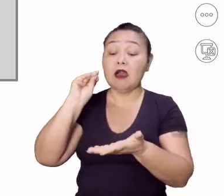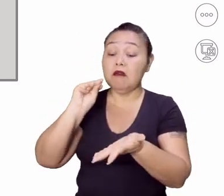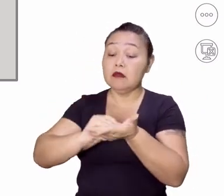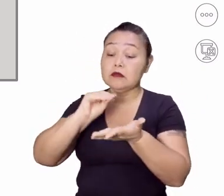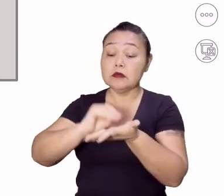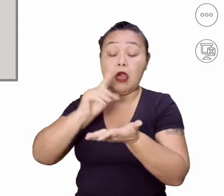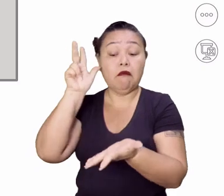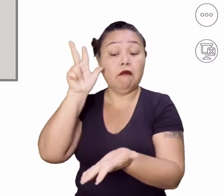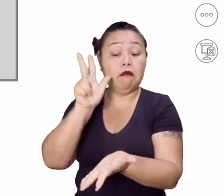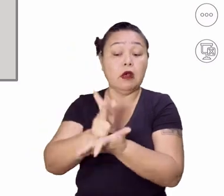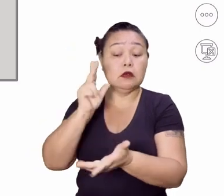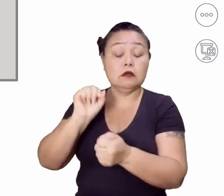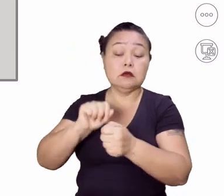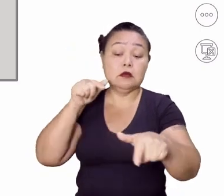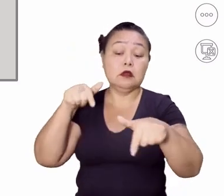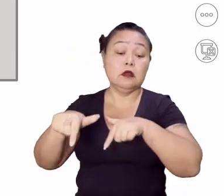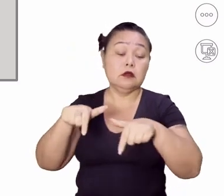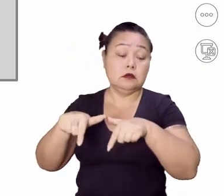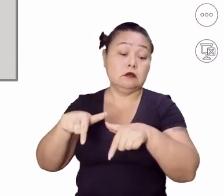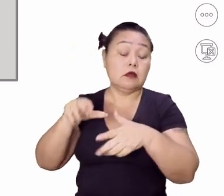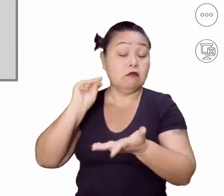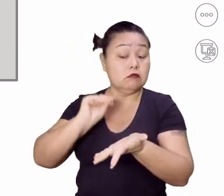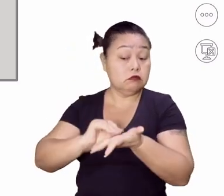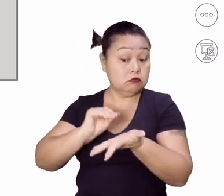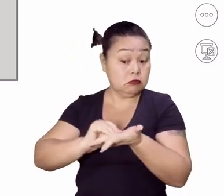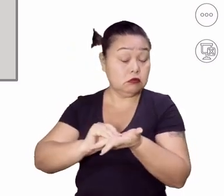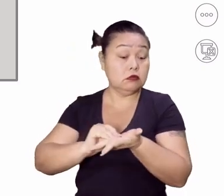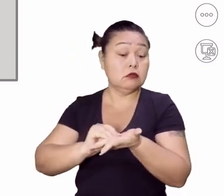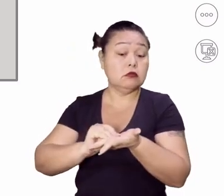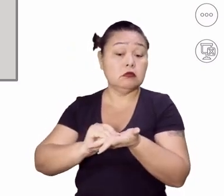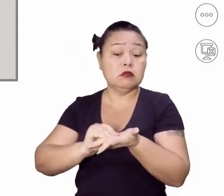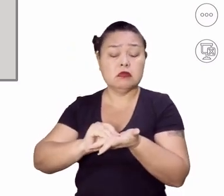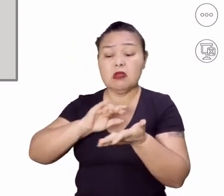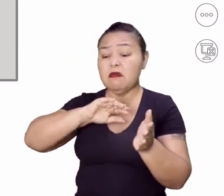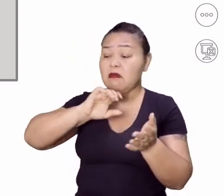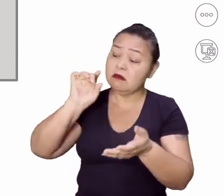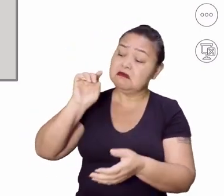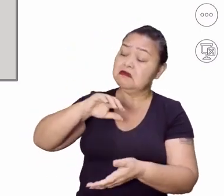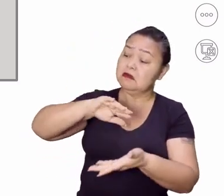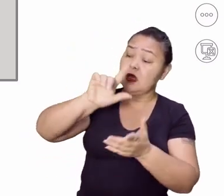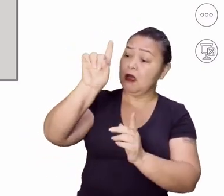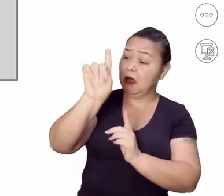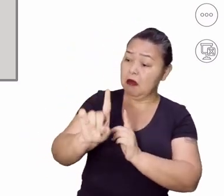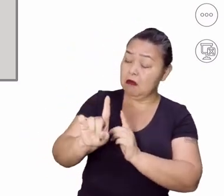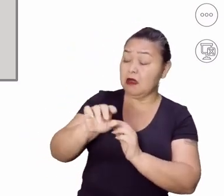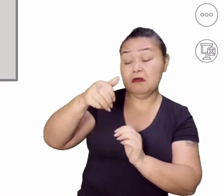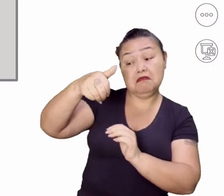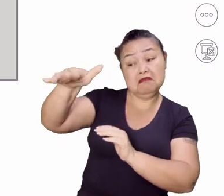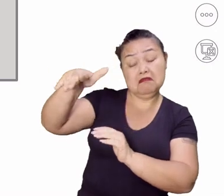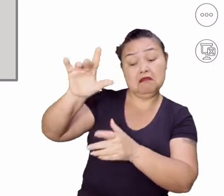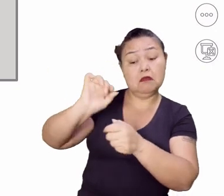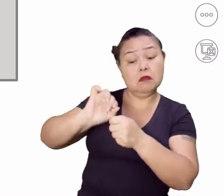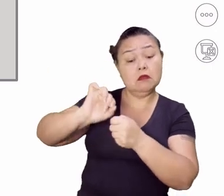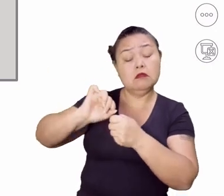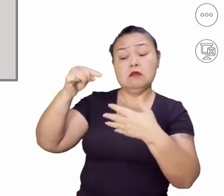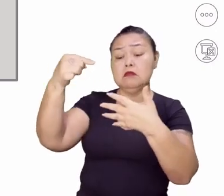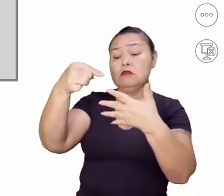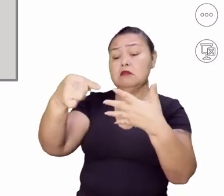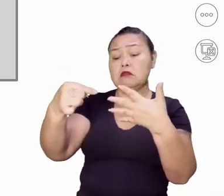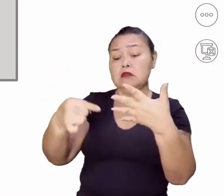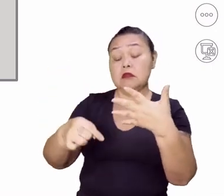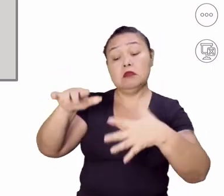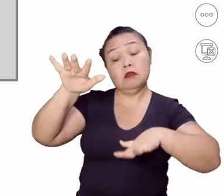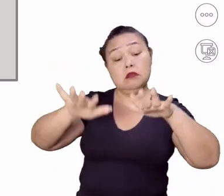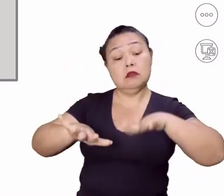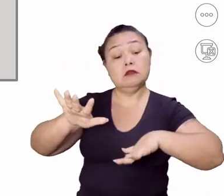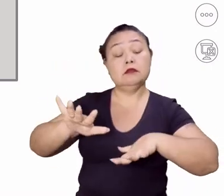por muitas vezes, né? Descartam mesmo as pessoas por algumas séries de questões.